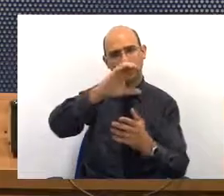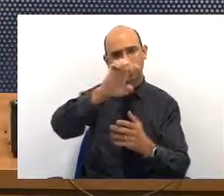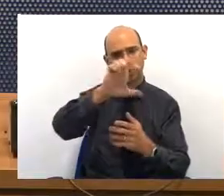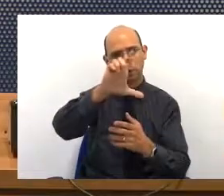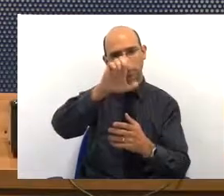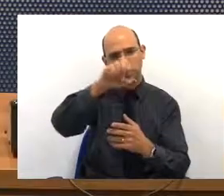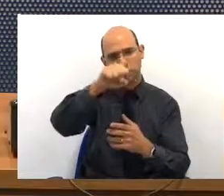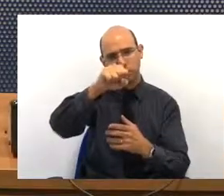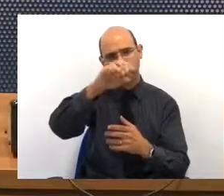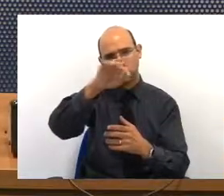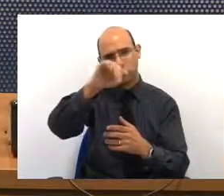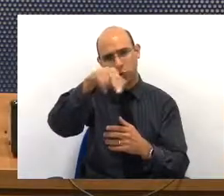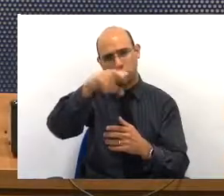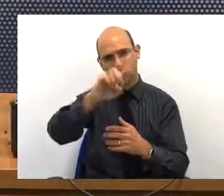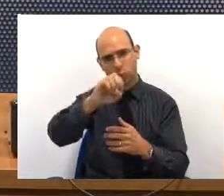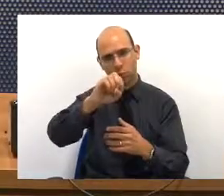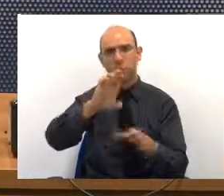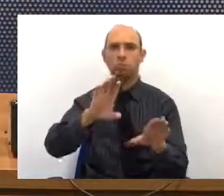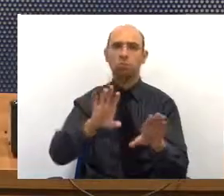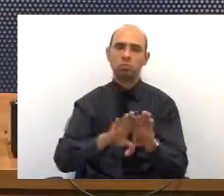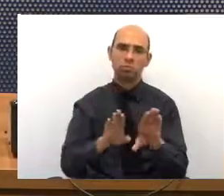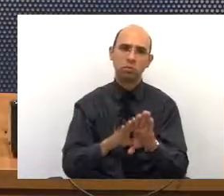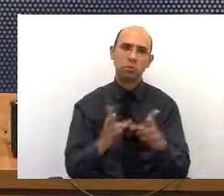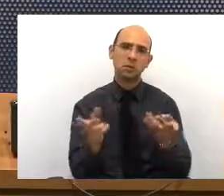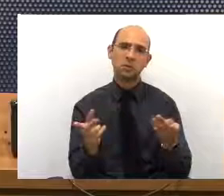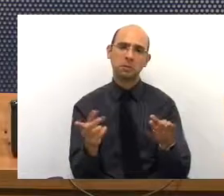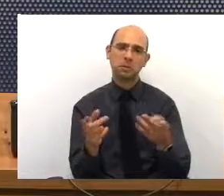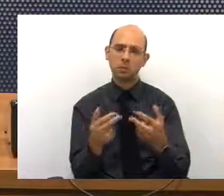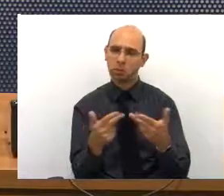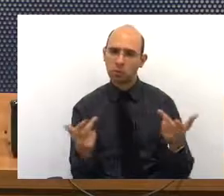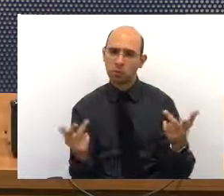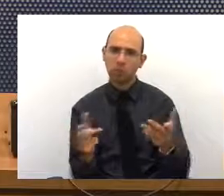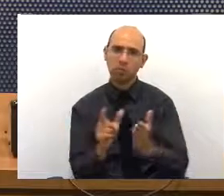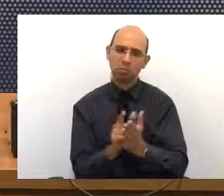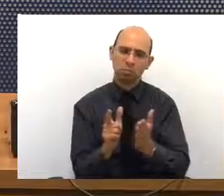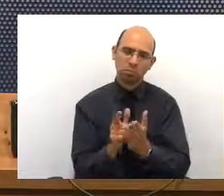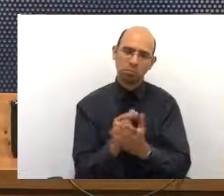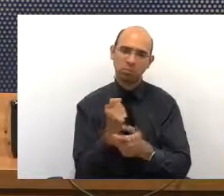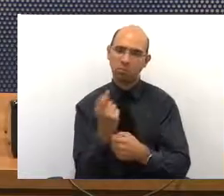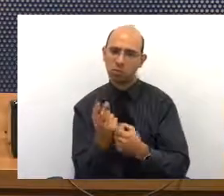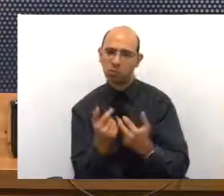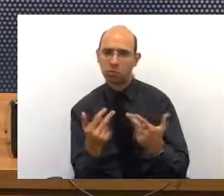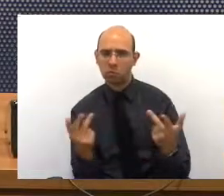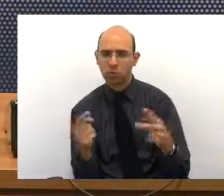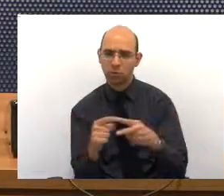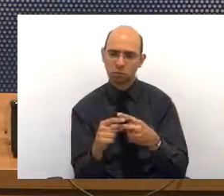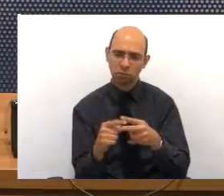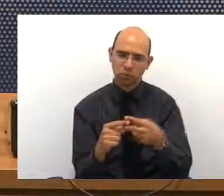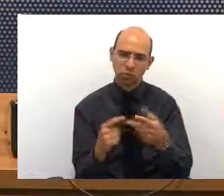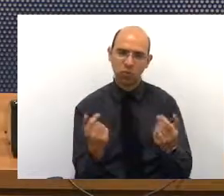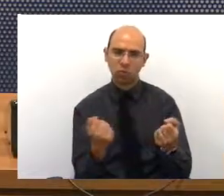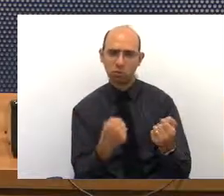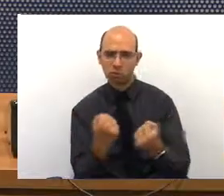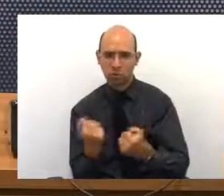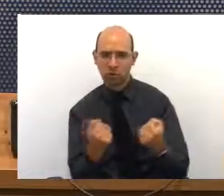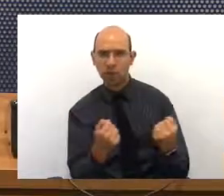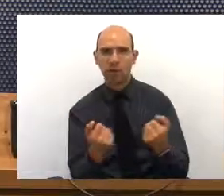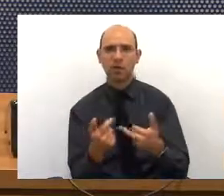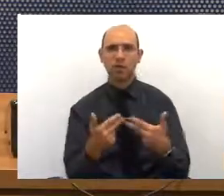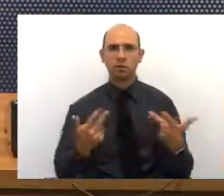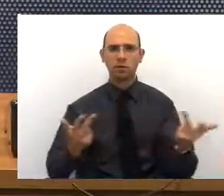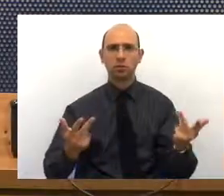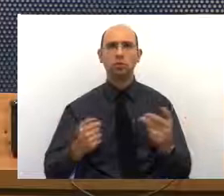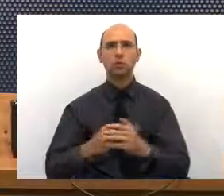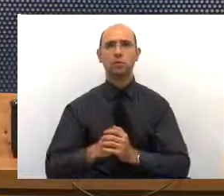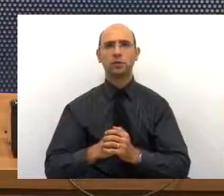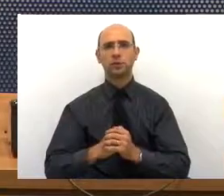material de escritório, alguma coisa também de manutenção de veículos, essas coisas, aí